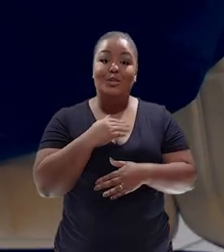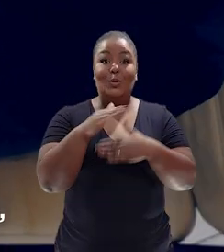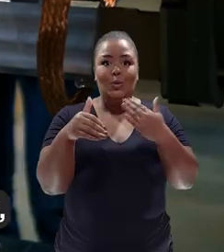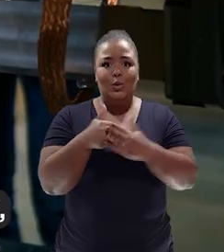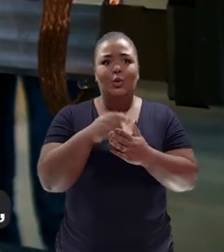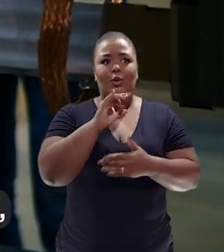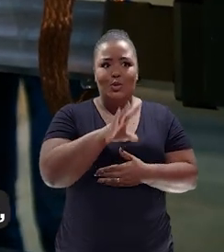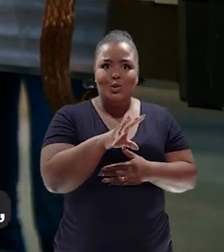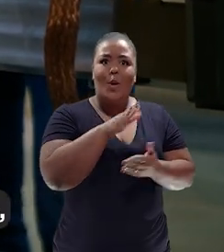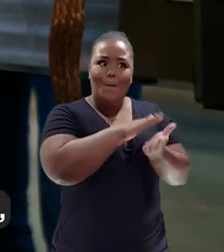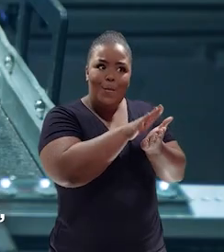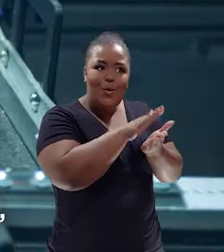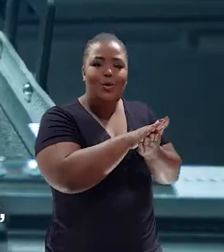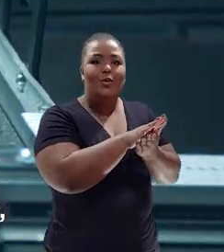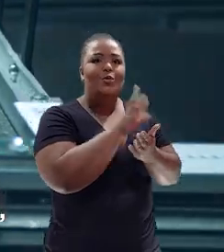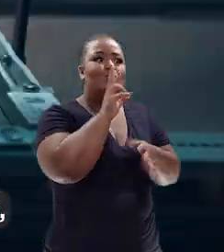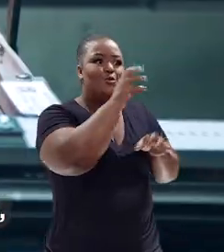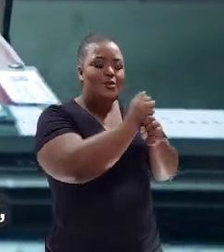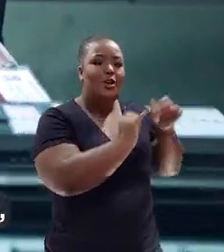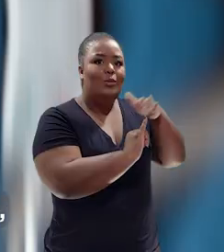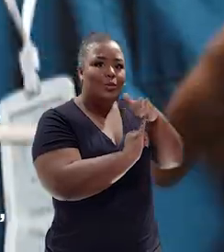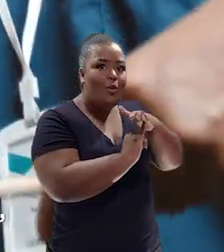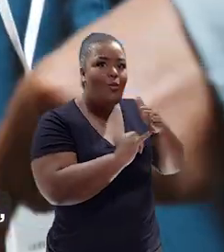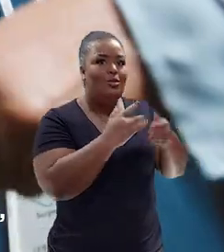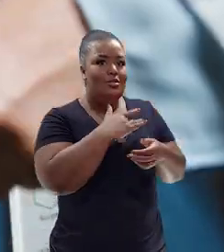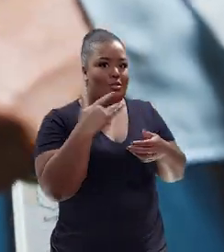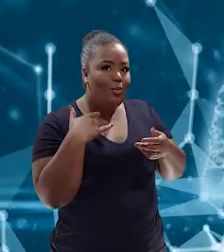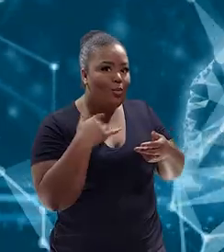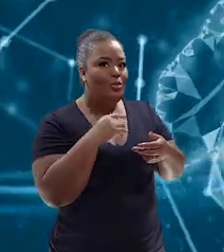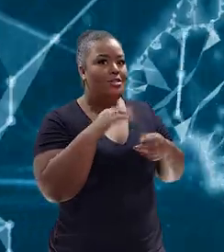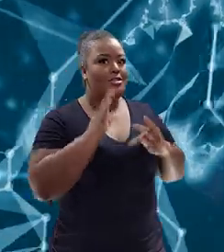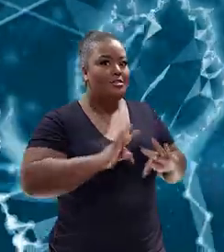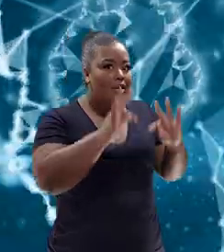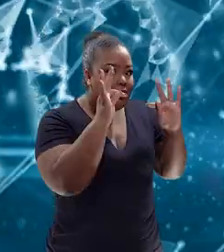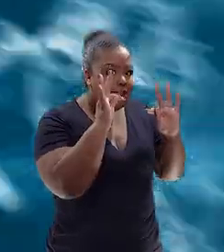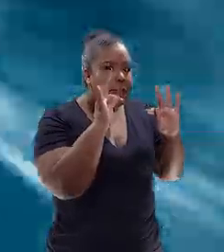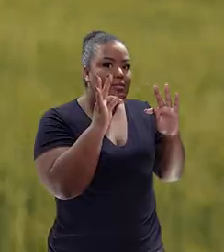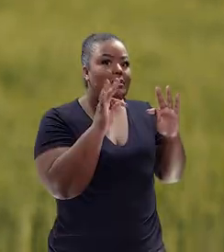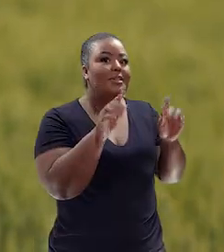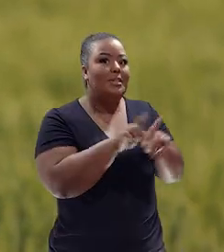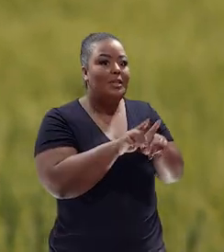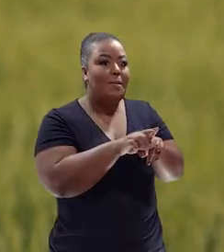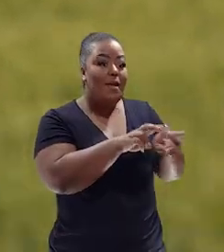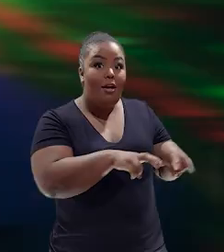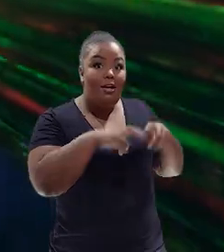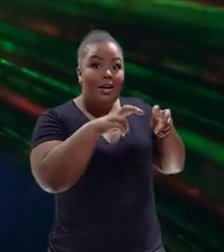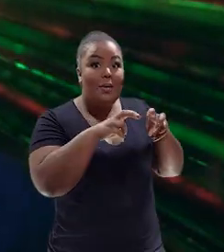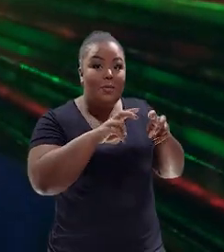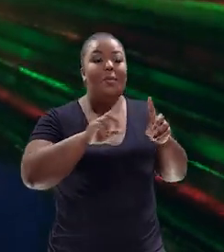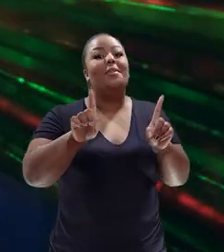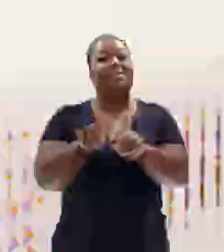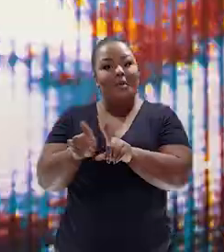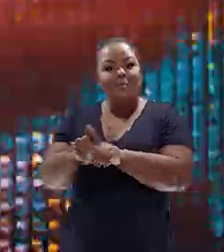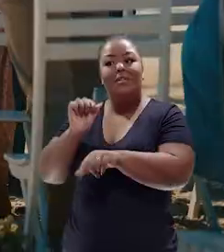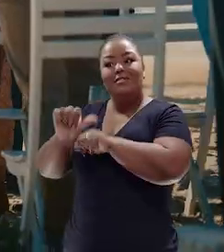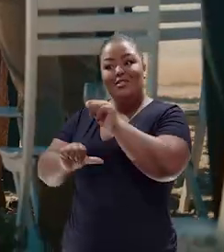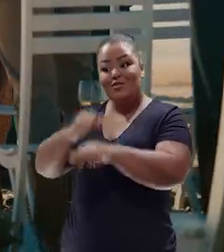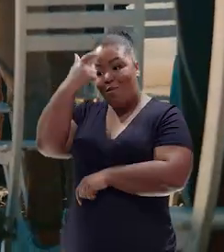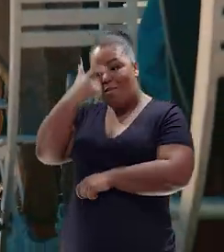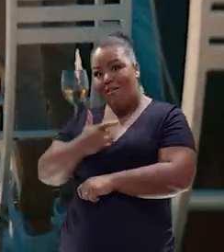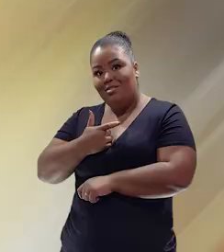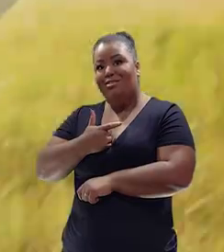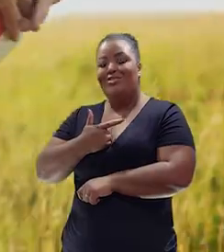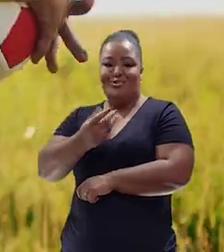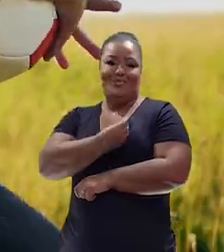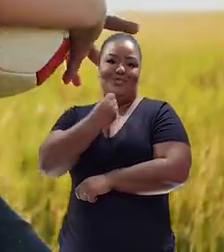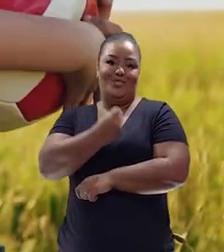tudo isso não apenas produz efeitos na indústria, saúde, tecnologia da informação e no campo, mas também transforma a gente